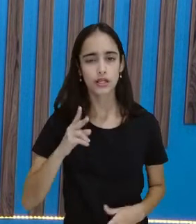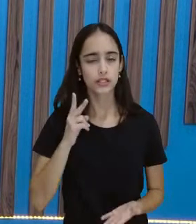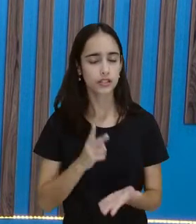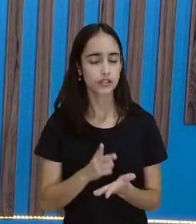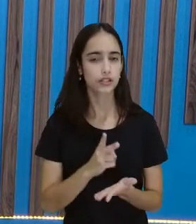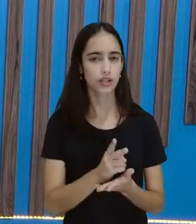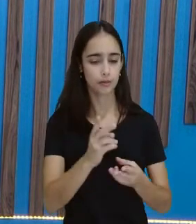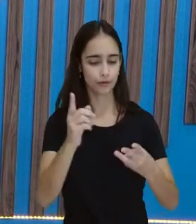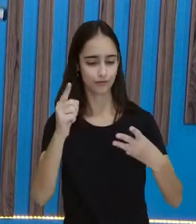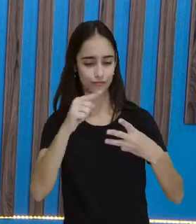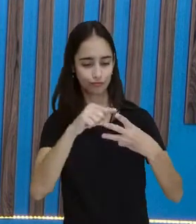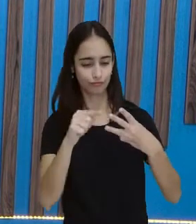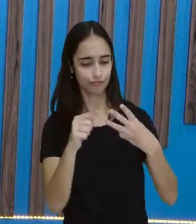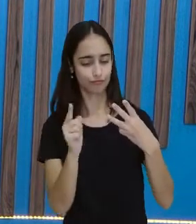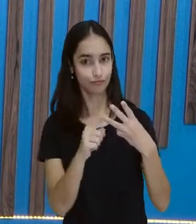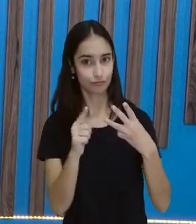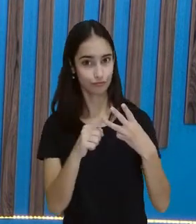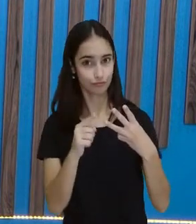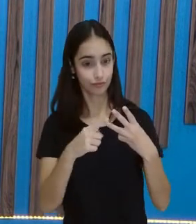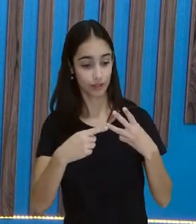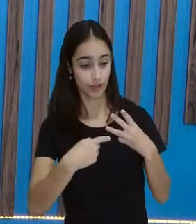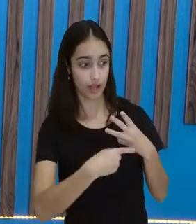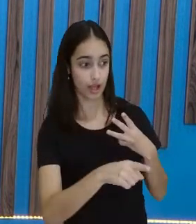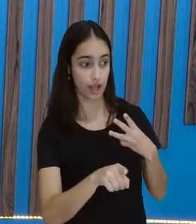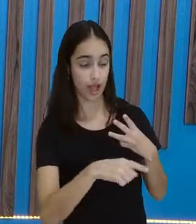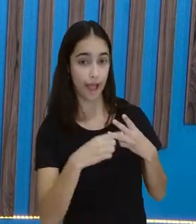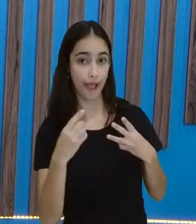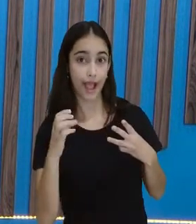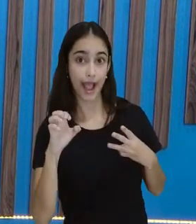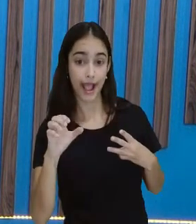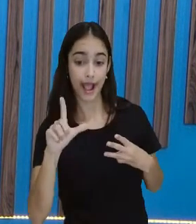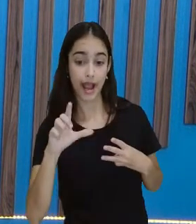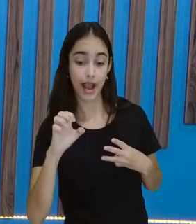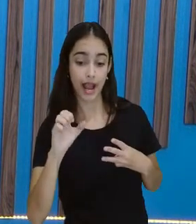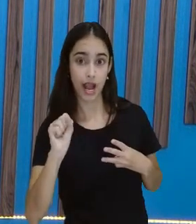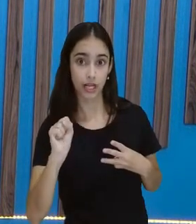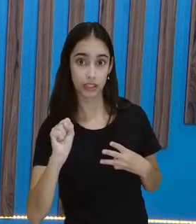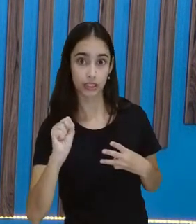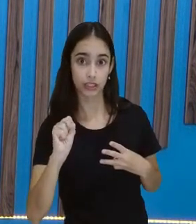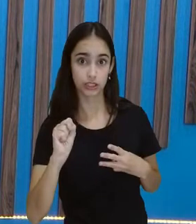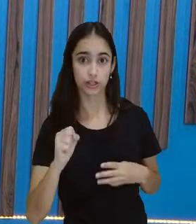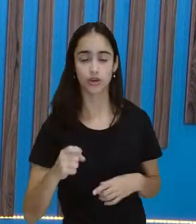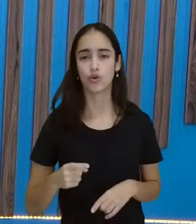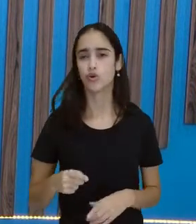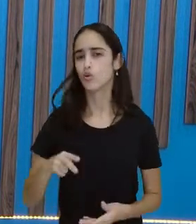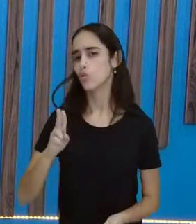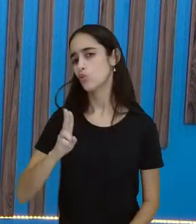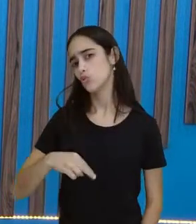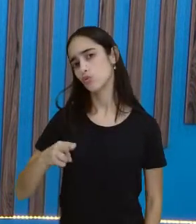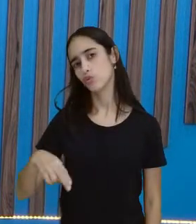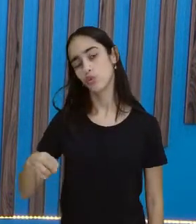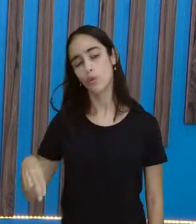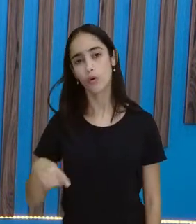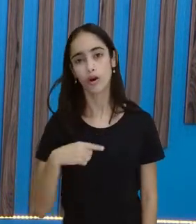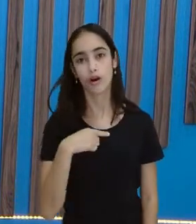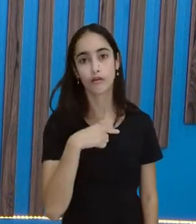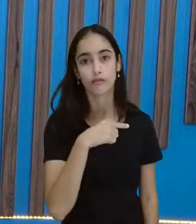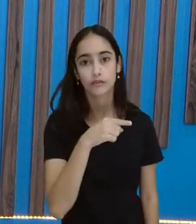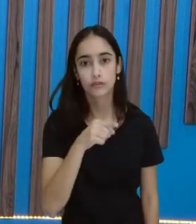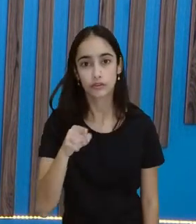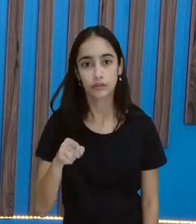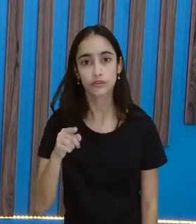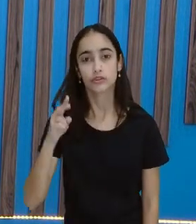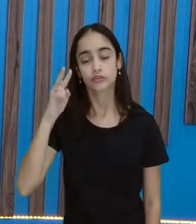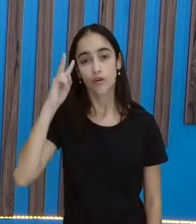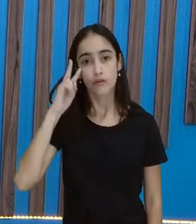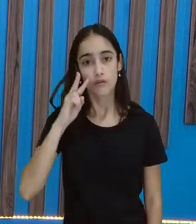uma fábula começando assim. Eu estava na floresta. Eu fui. Não. Porque aí isso é a